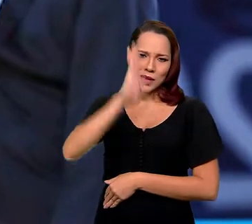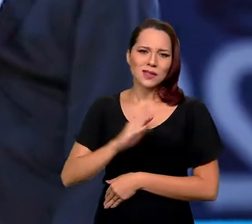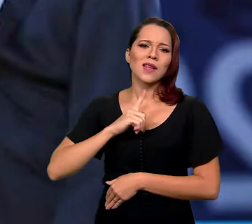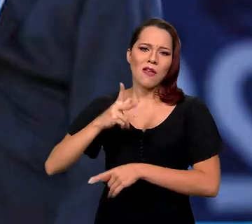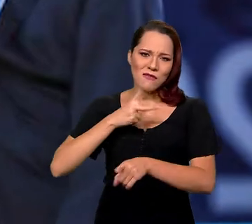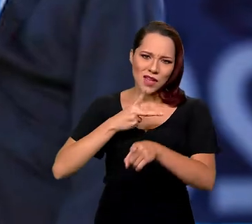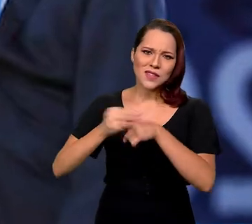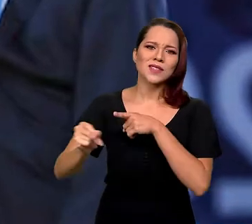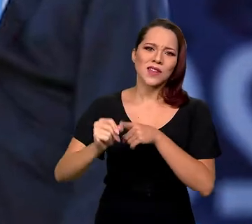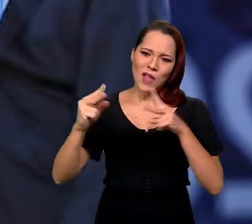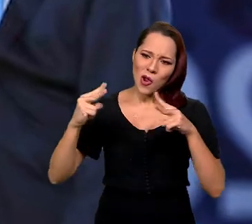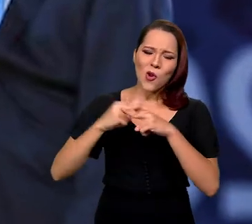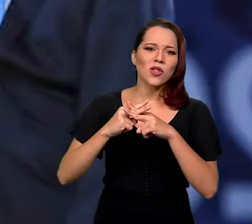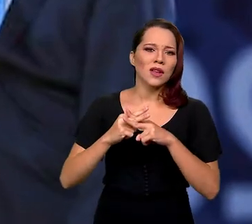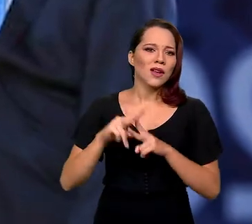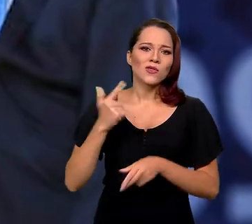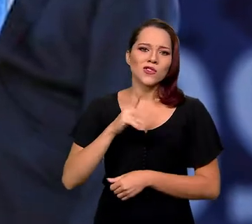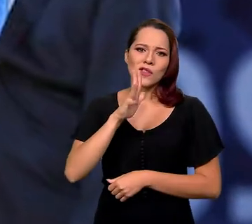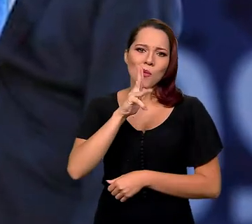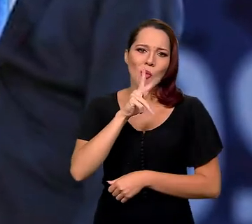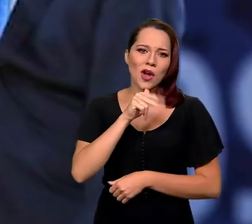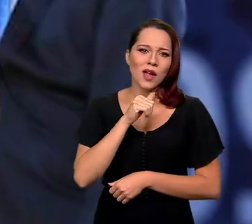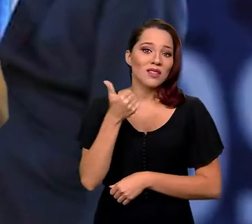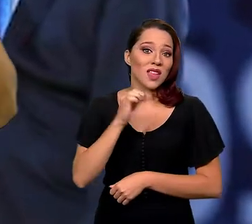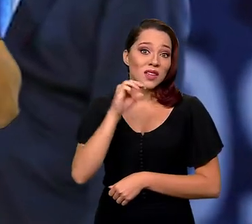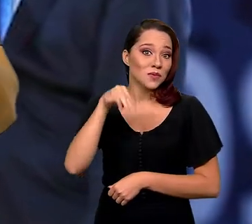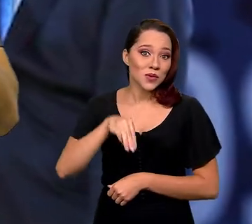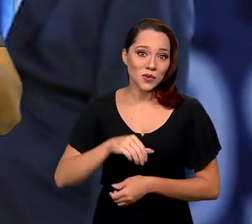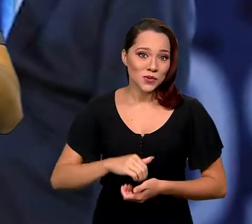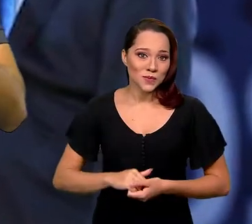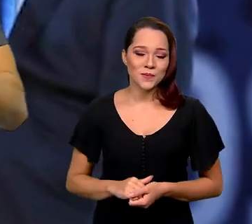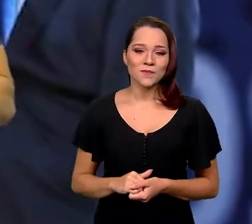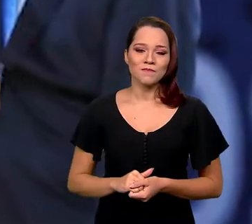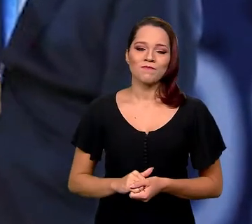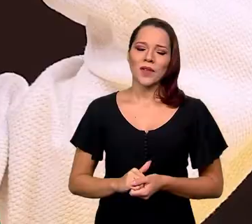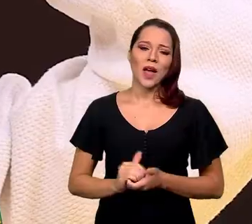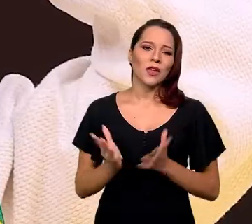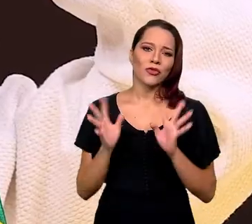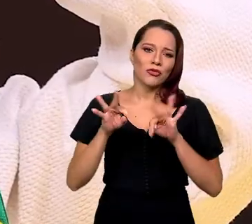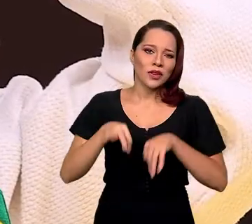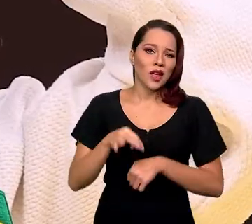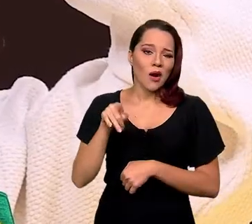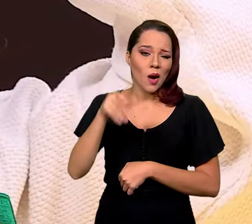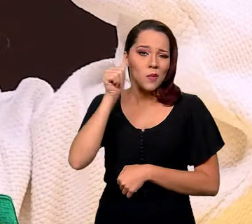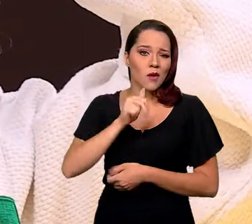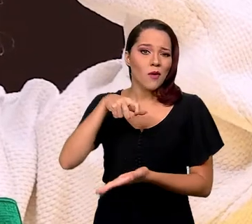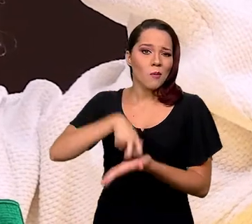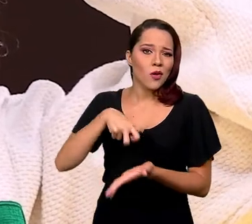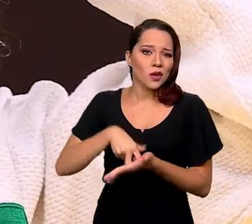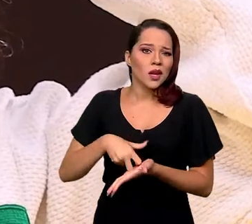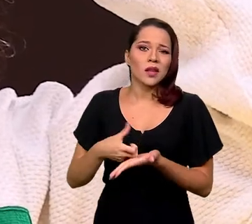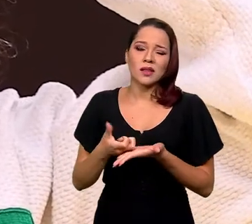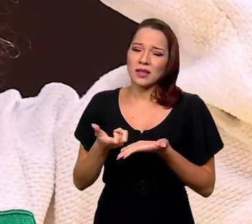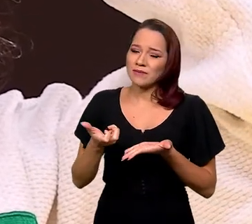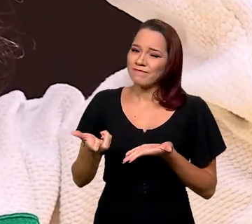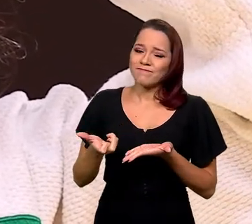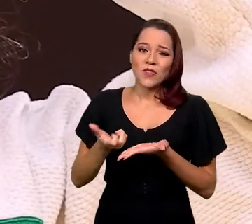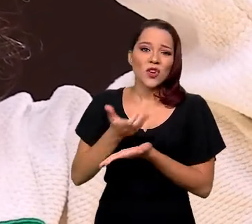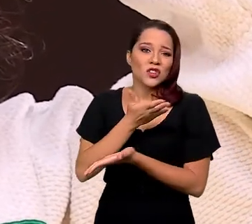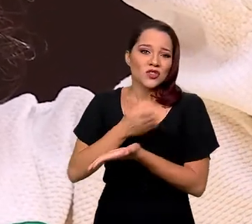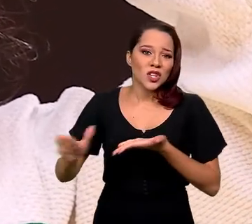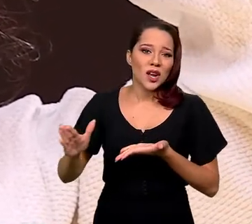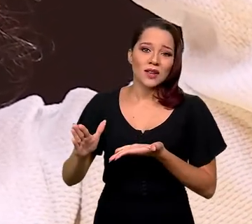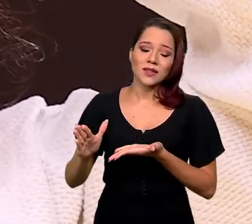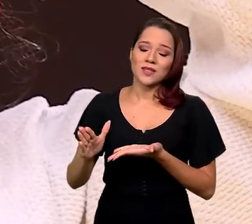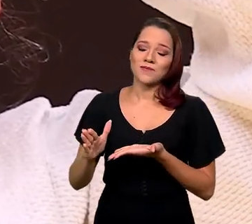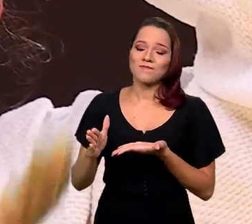a brasileira teria vencido o combate e a luta não teria durado 10 minutos. No final, a gaúcha foi punida por falta de combatividade,